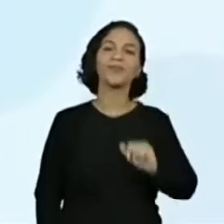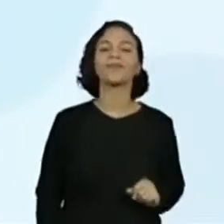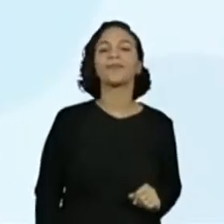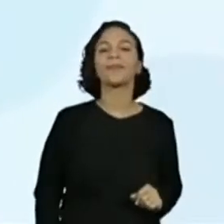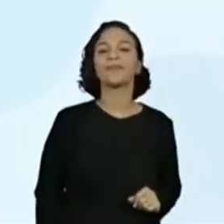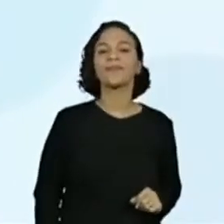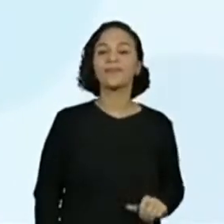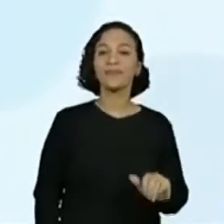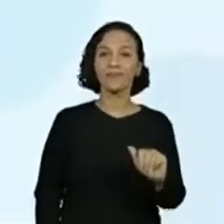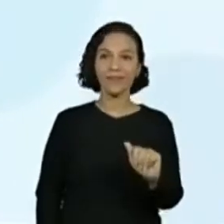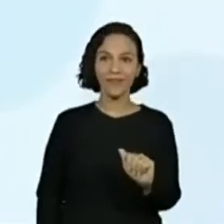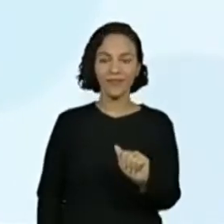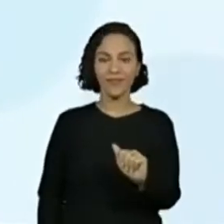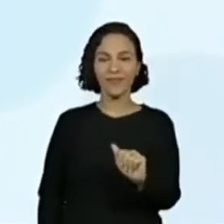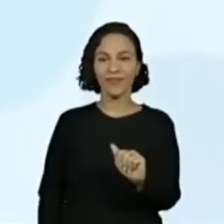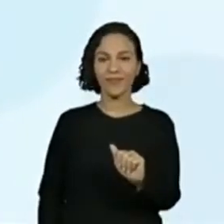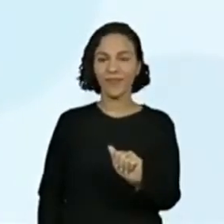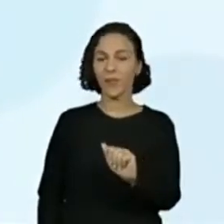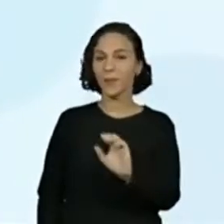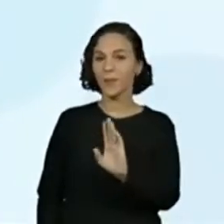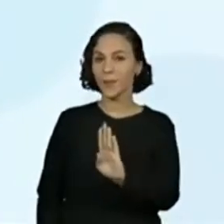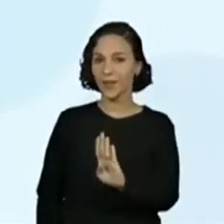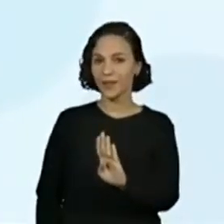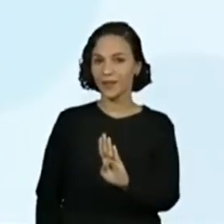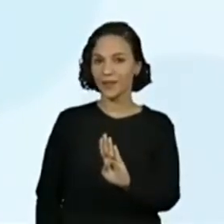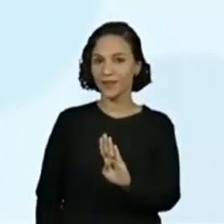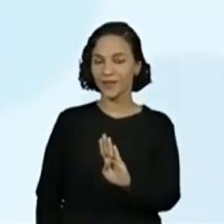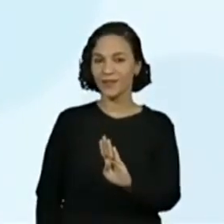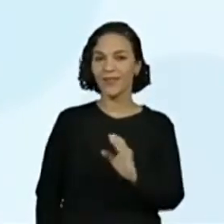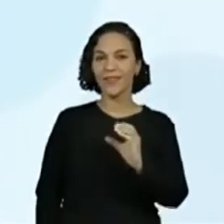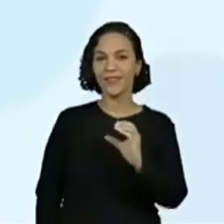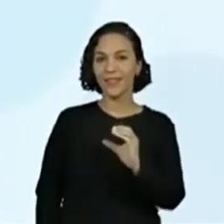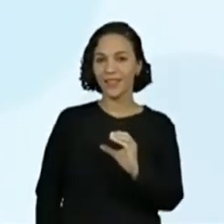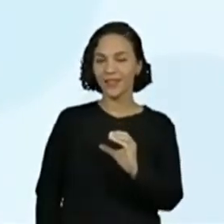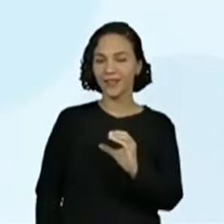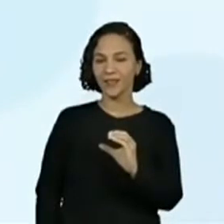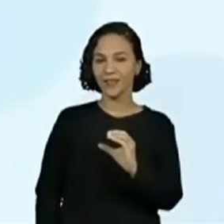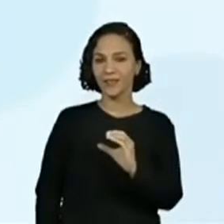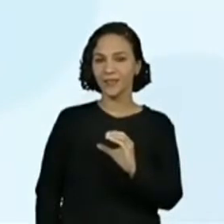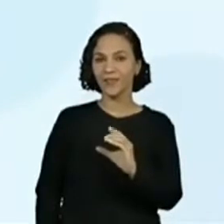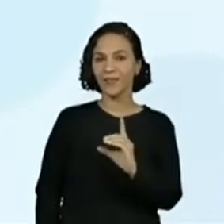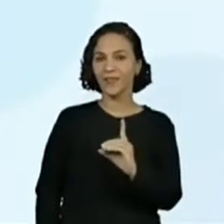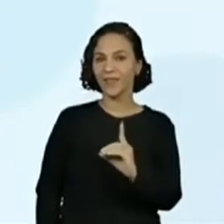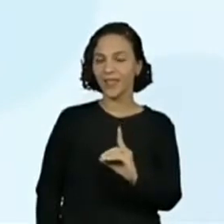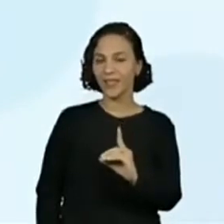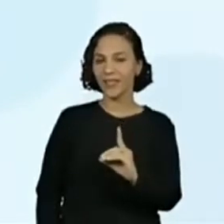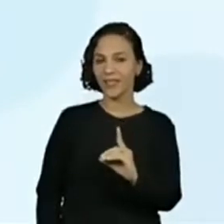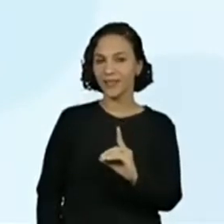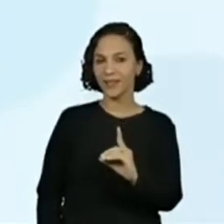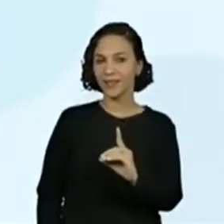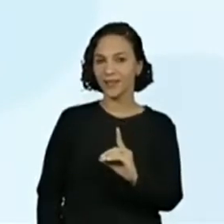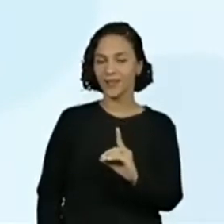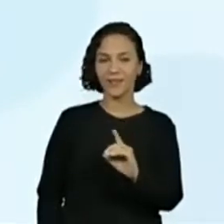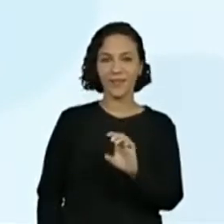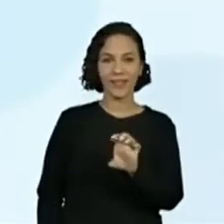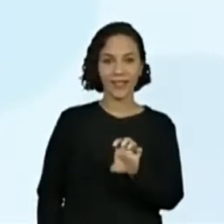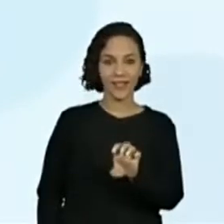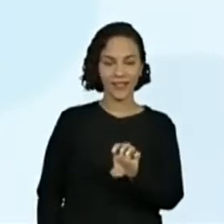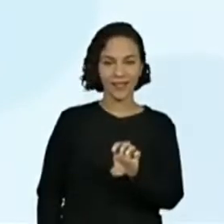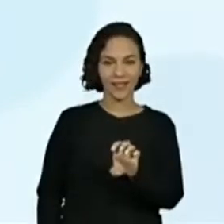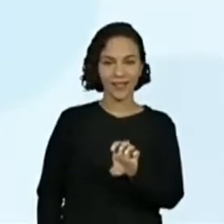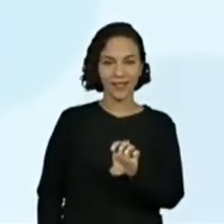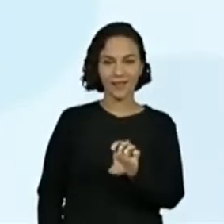lá. A, B, C, D, E,